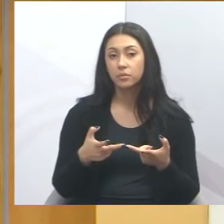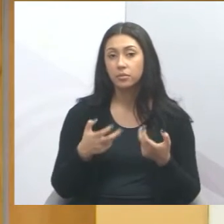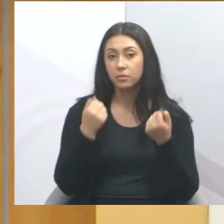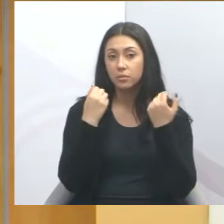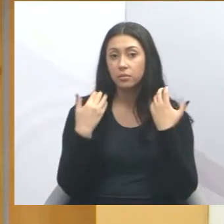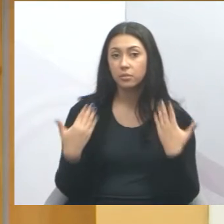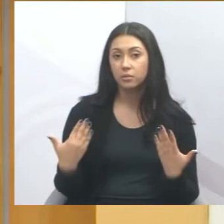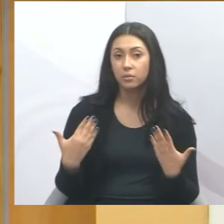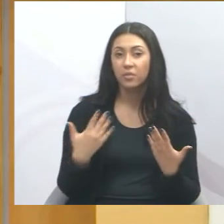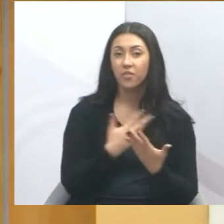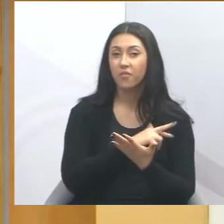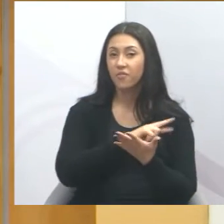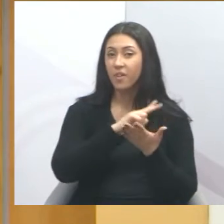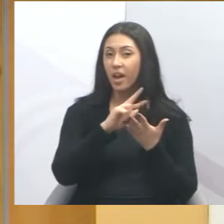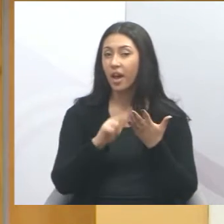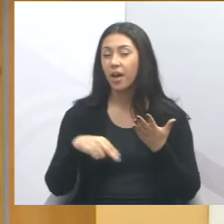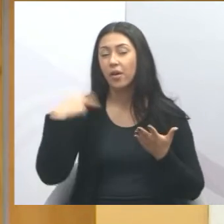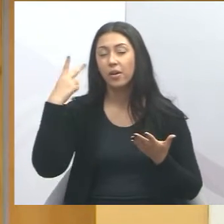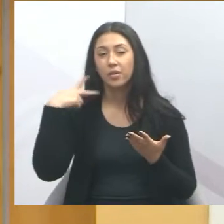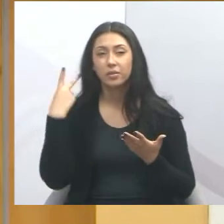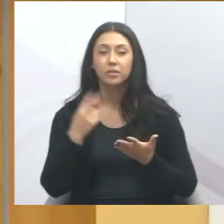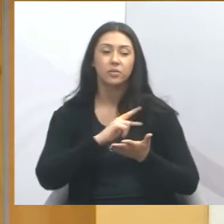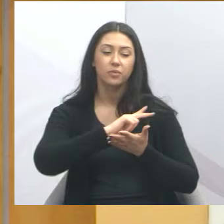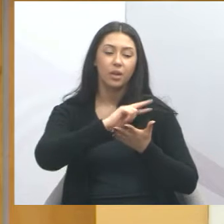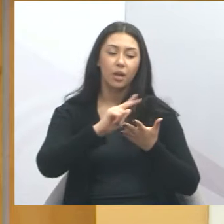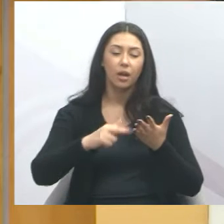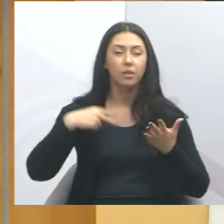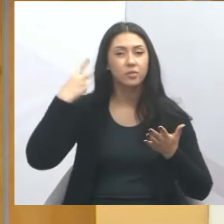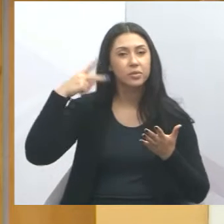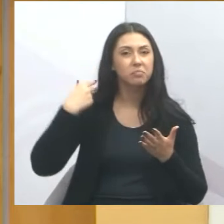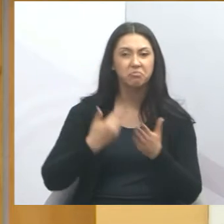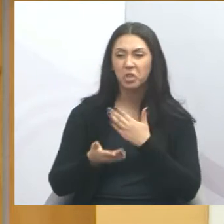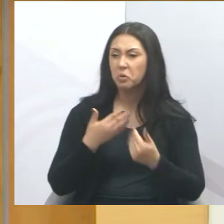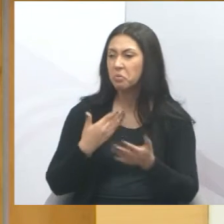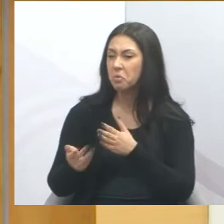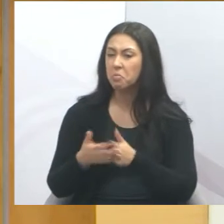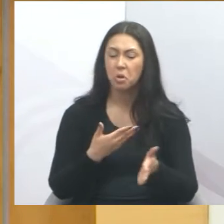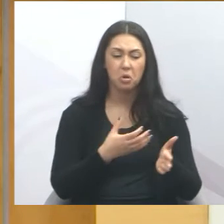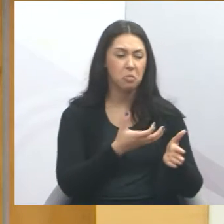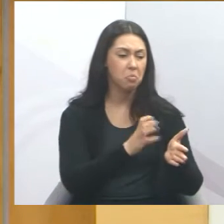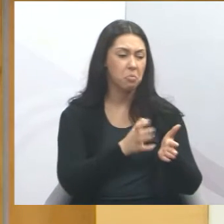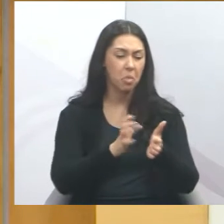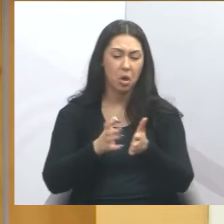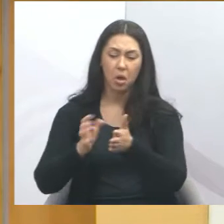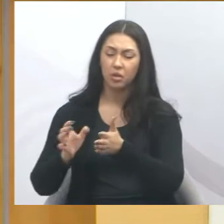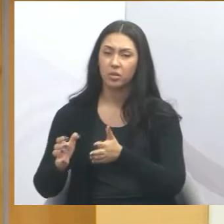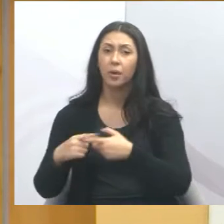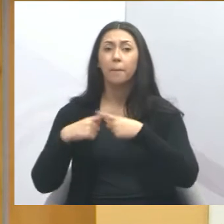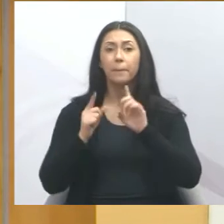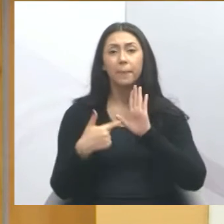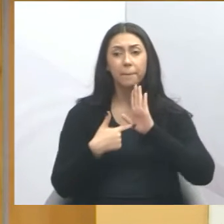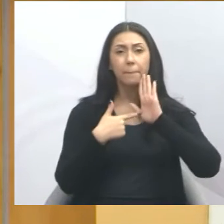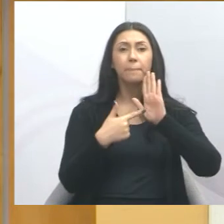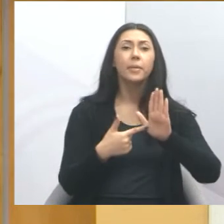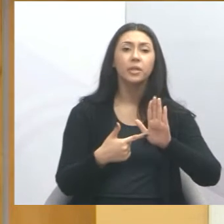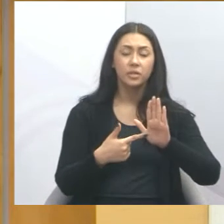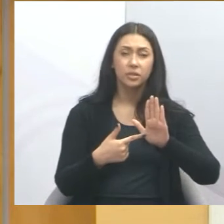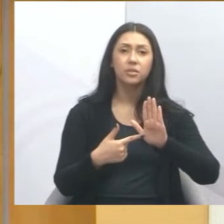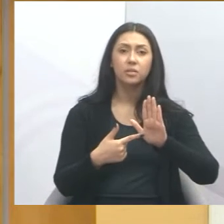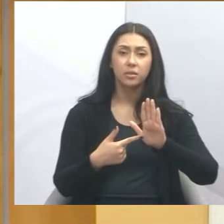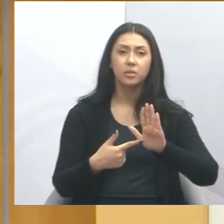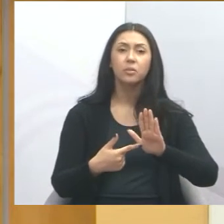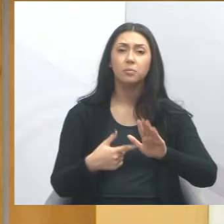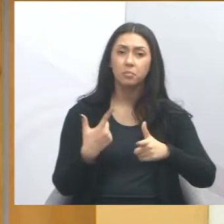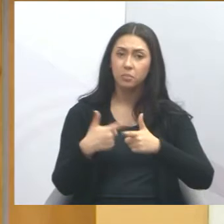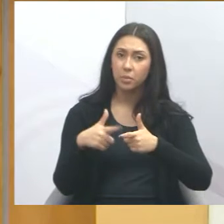vários vereadores, vários vereadores, independente do partido a que pertençam, colocam aqui essa